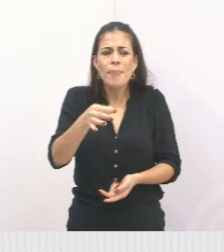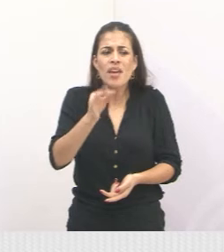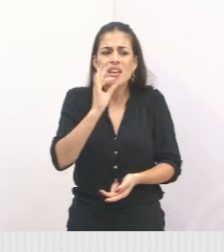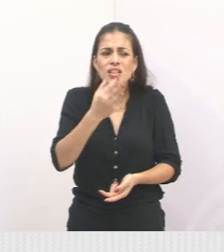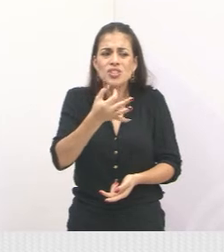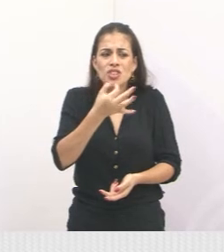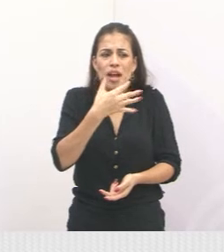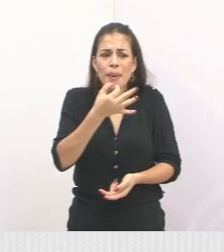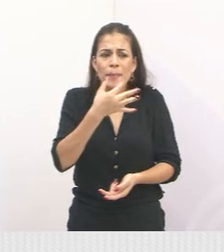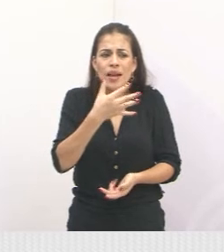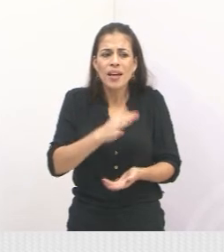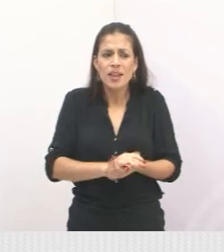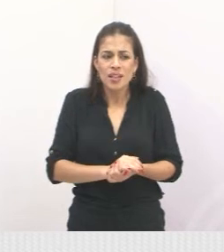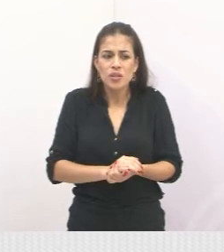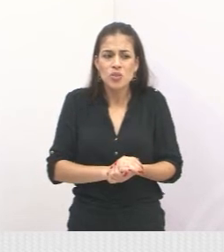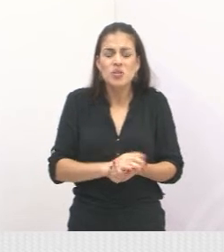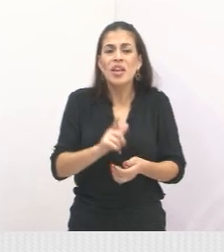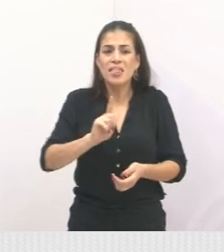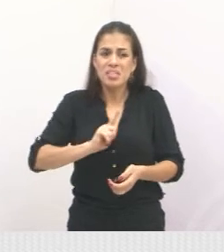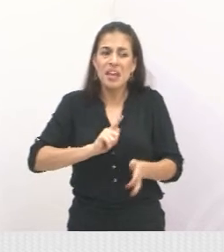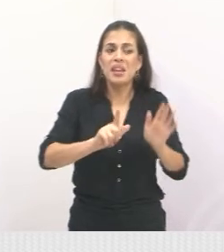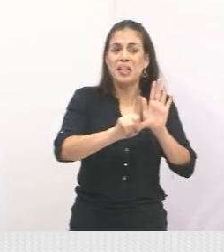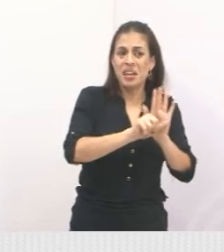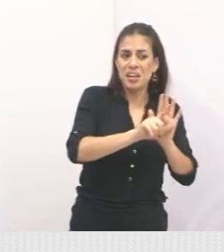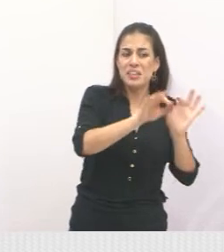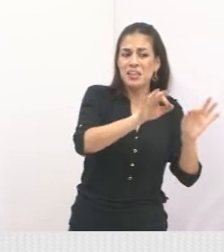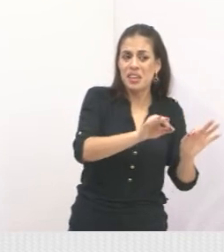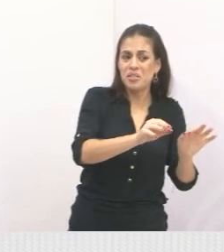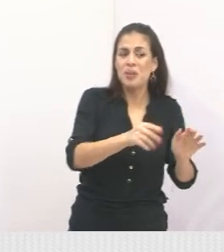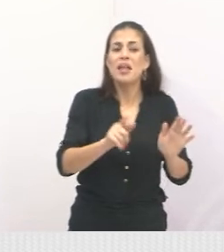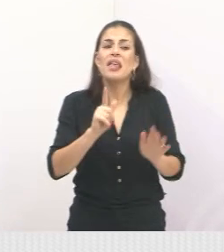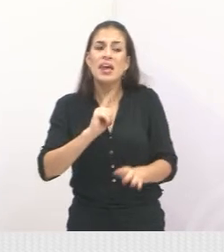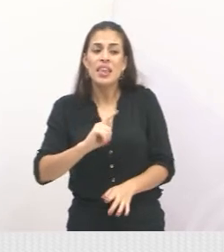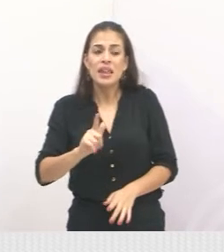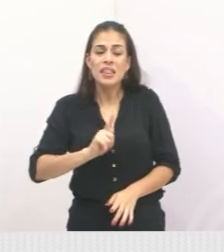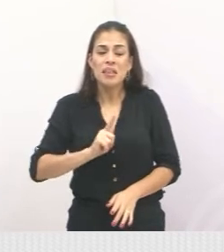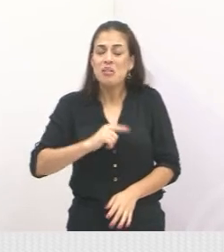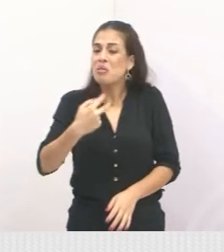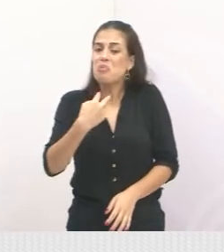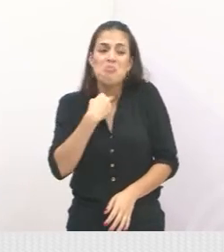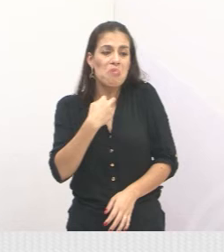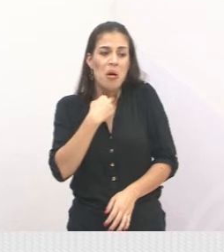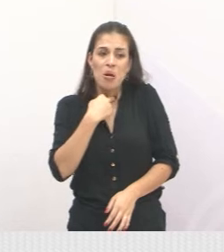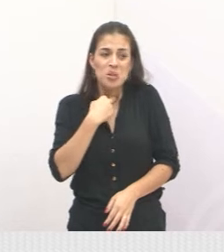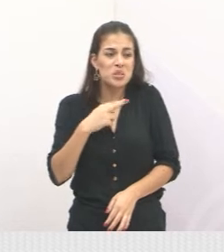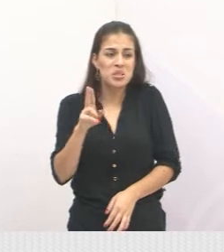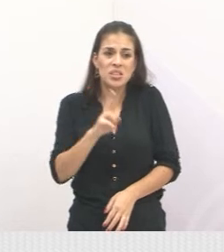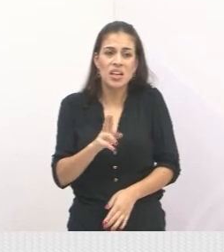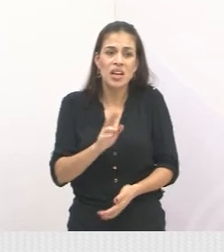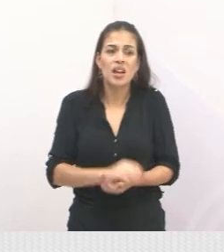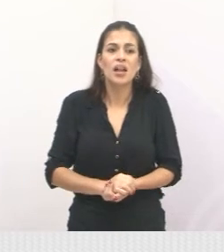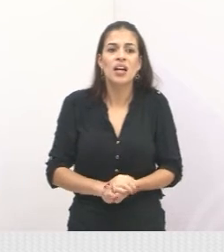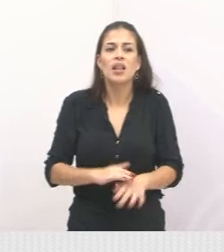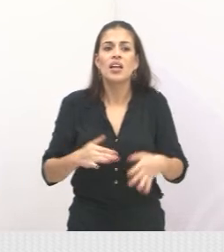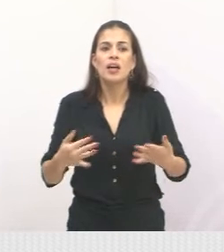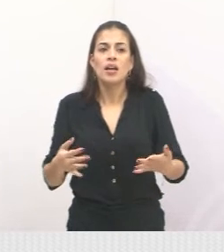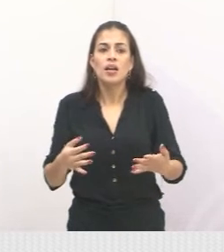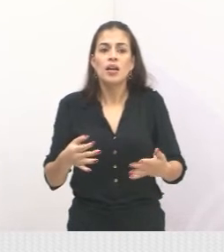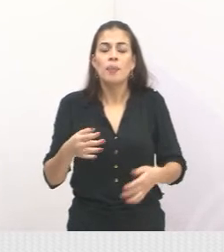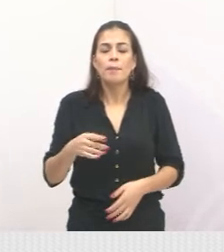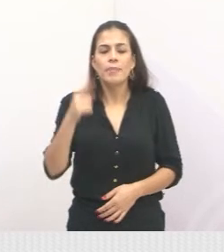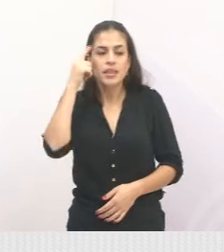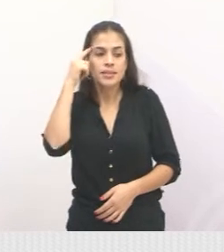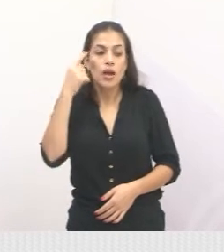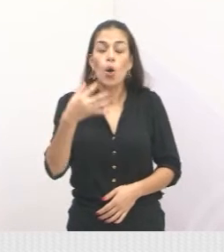também entram na categoria de droga lícita. Sendo que o medicamento está sendo usado por um tempo determinado